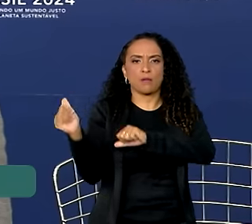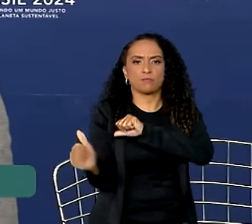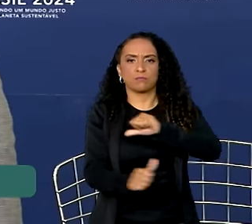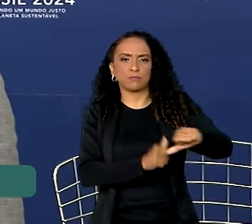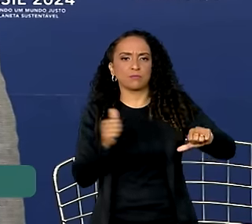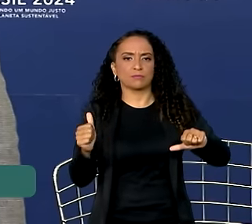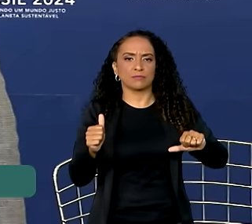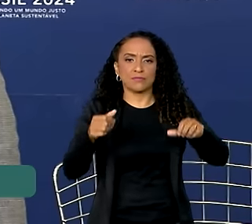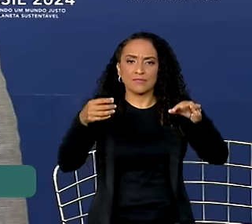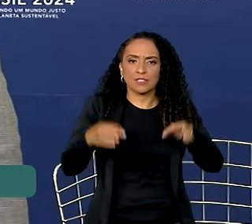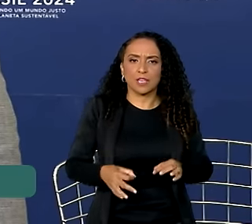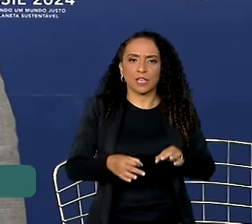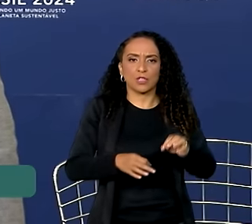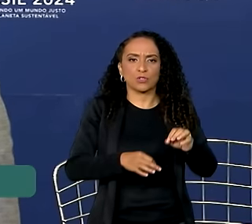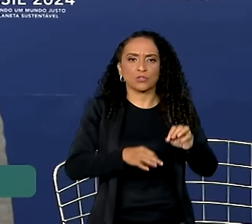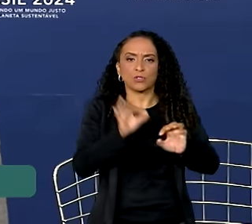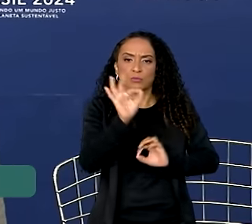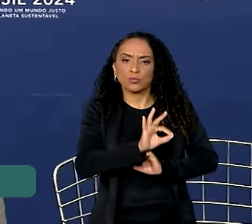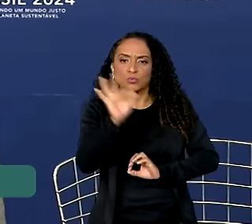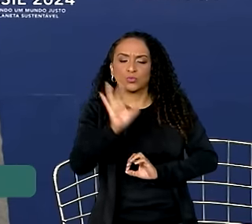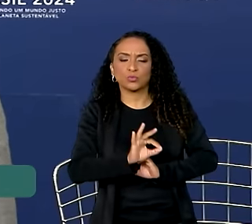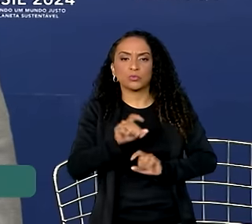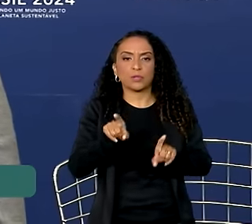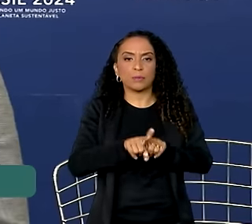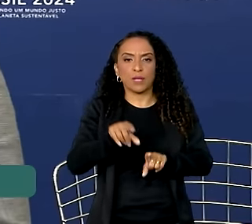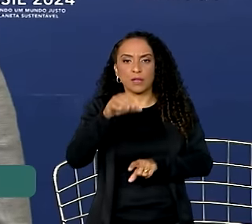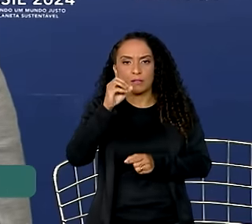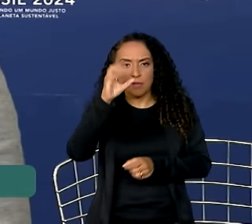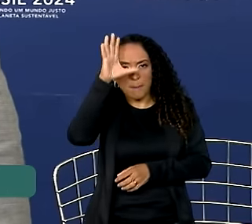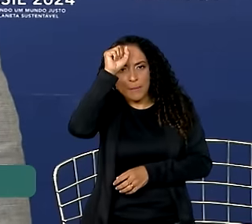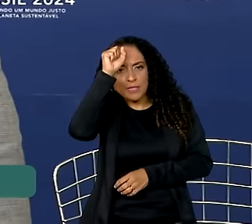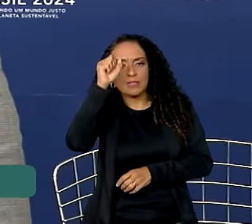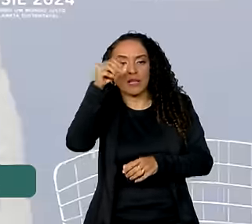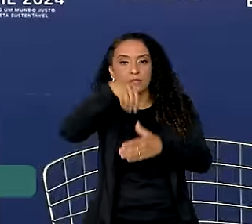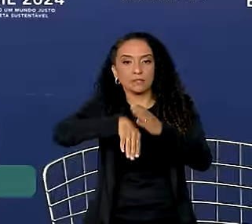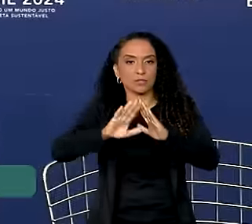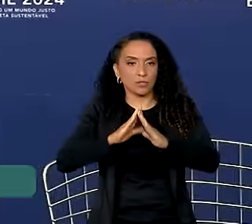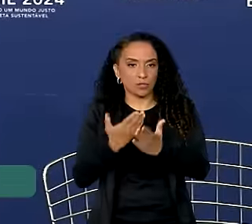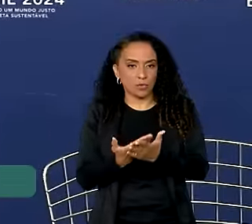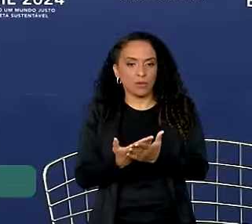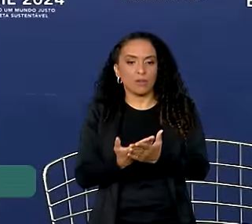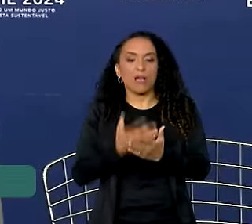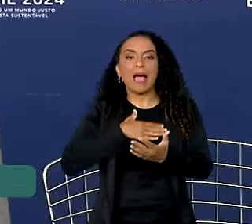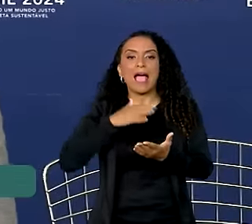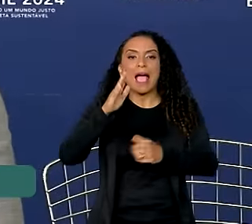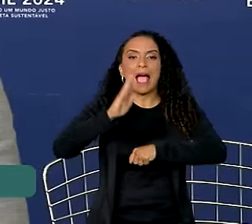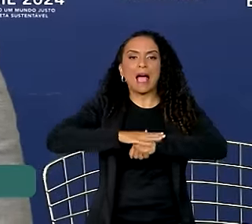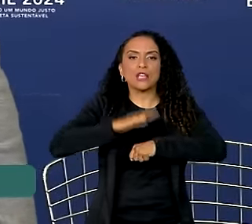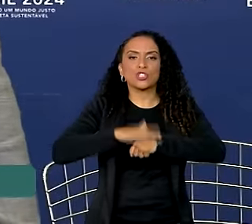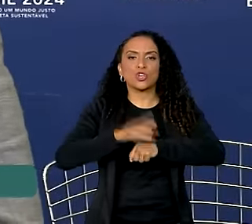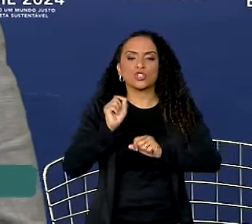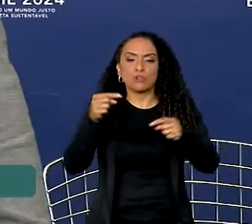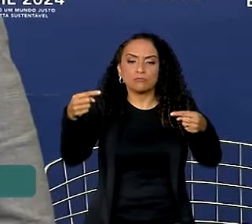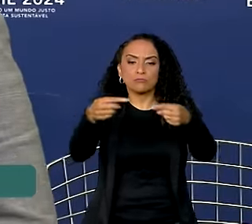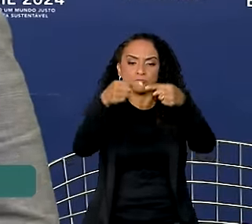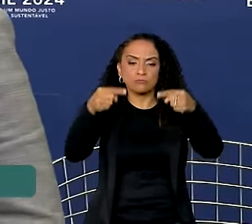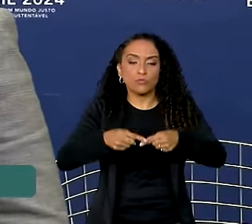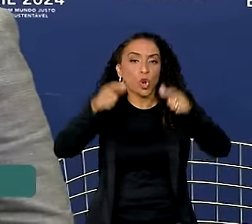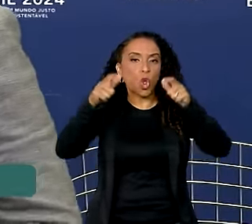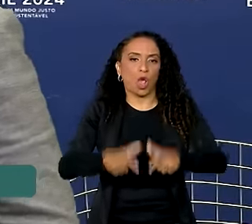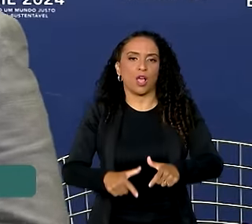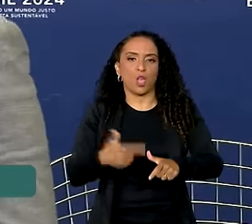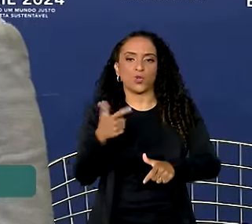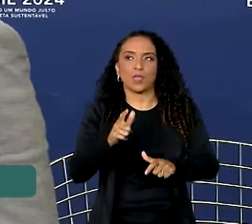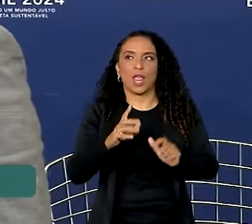os indicadores, inclusive de aprendizagem, dentro da escola. São ações que só fazem sentido localmente. Não